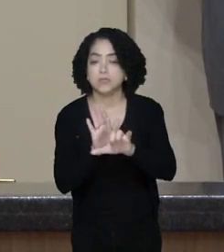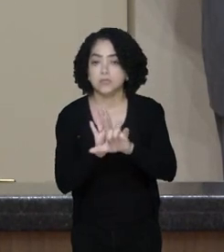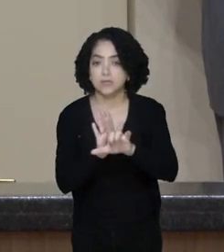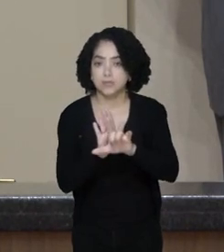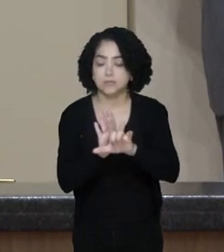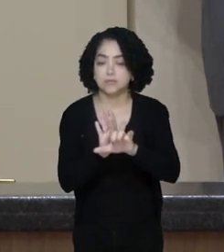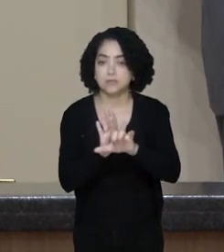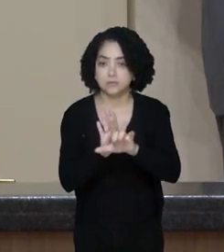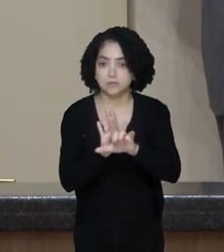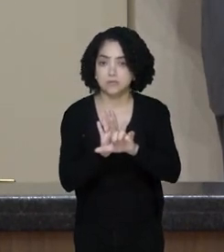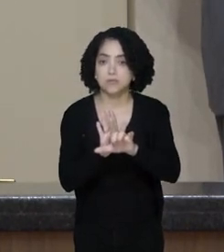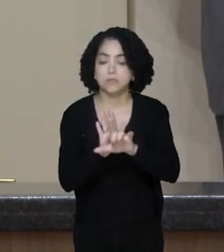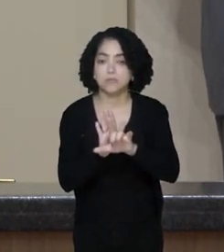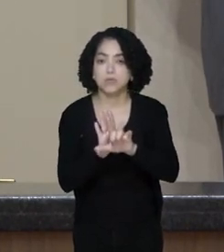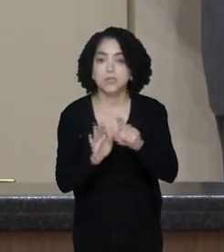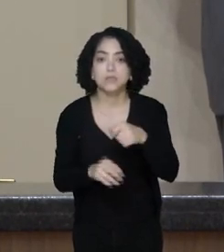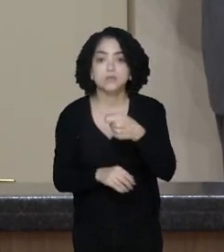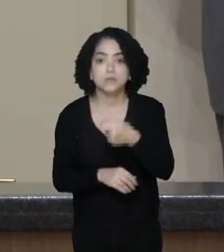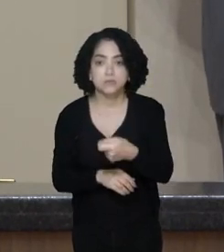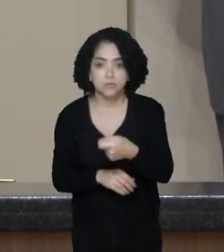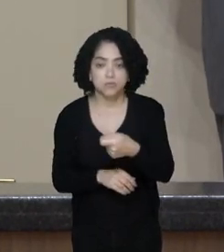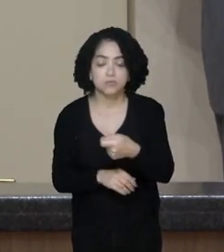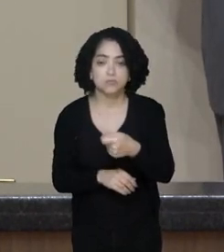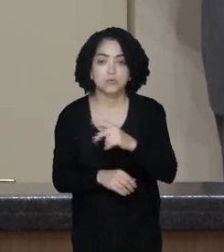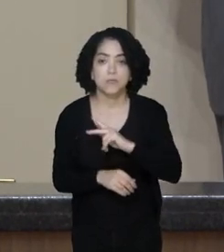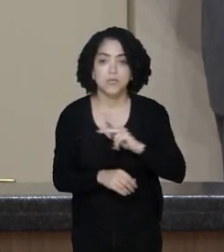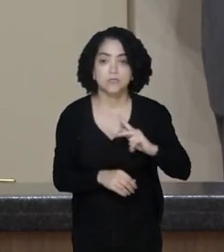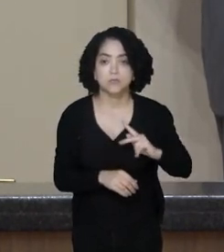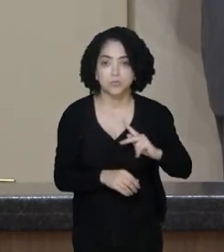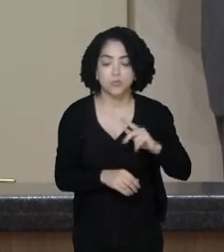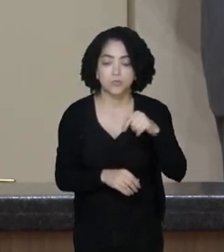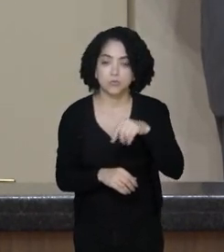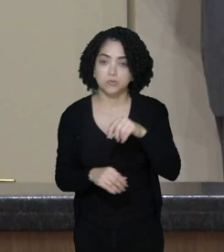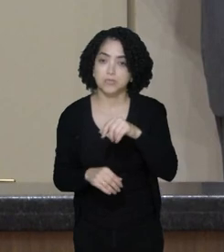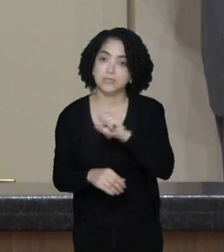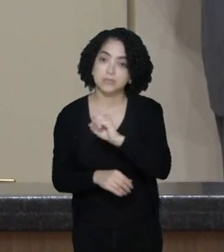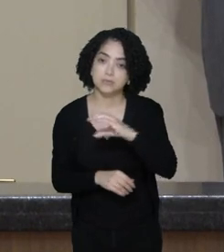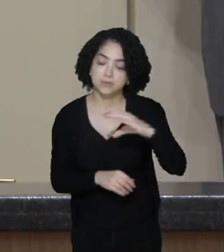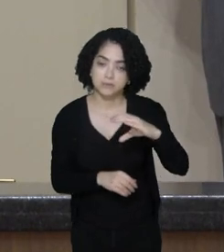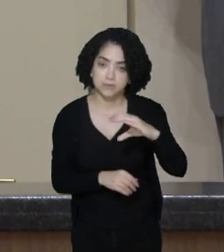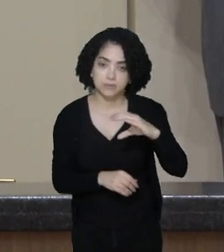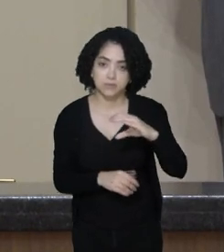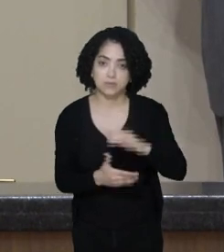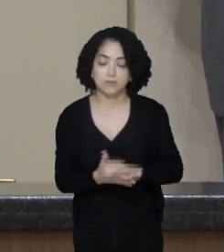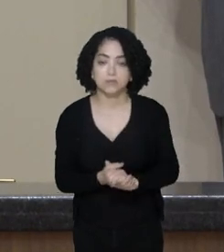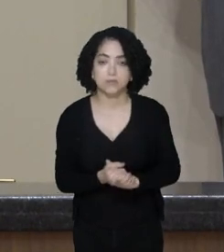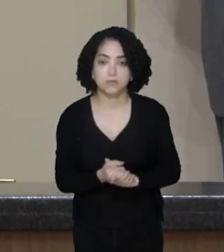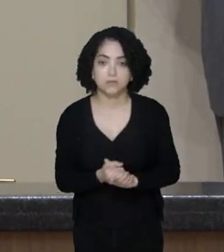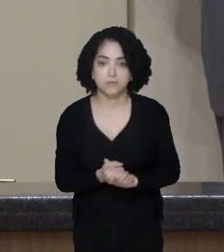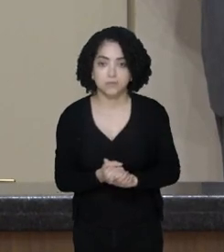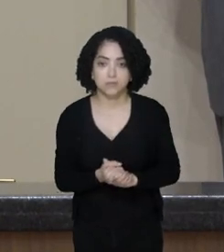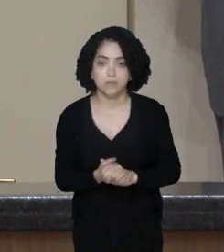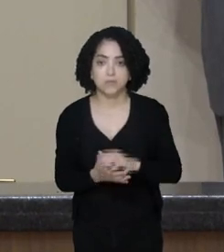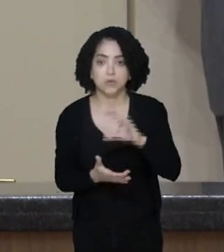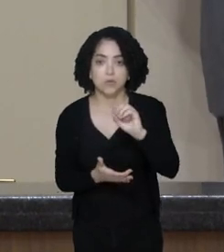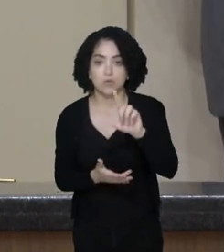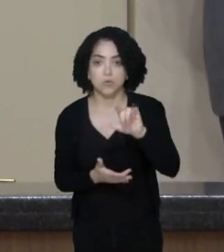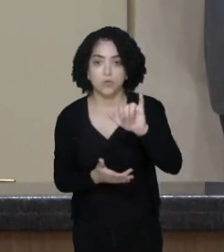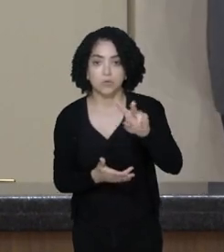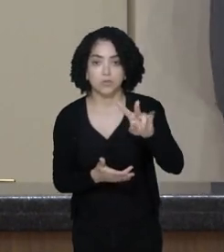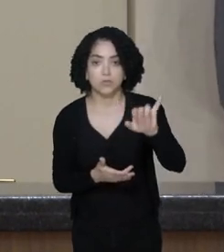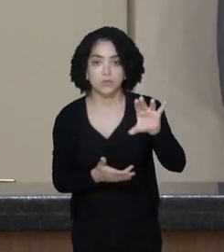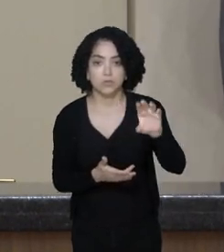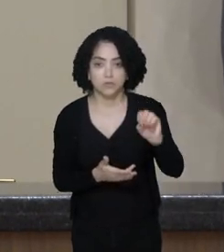denominação de bens públicos no âmbito de Santa Catarina, para denominar Olívio Machado, o trecho